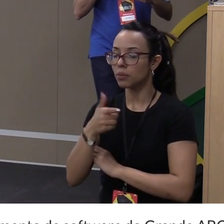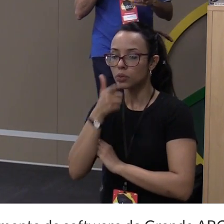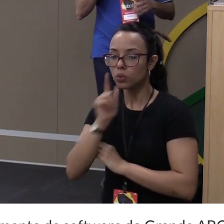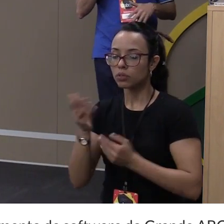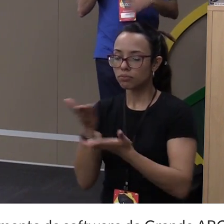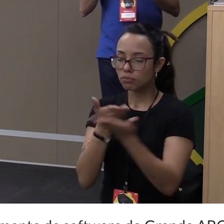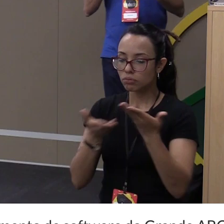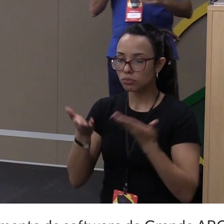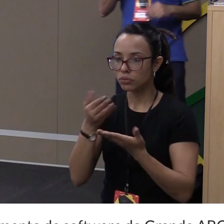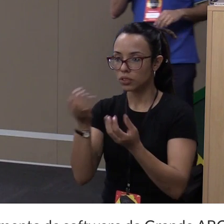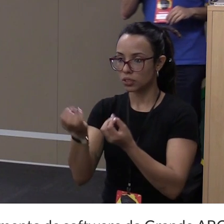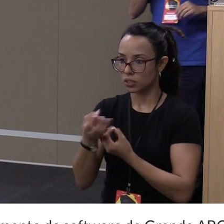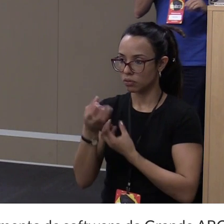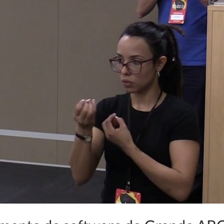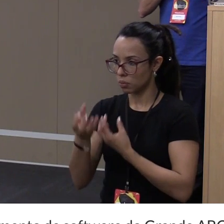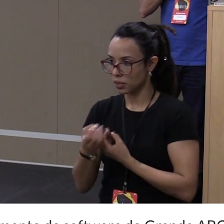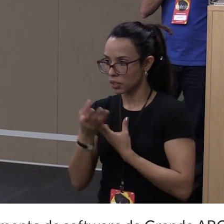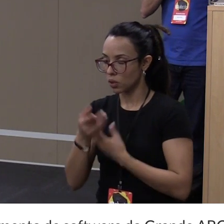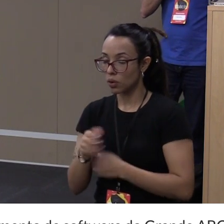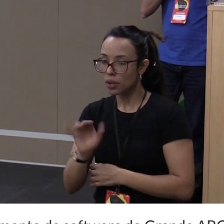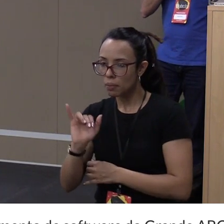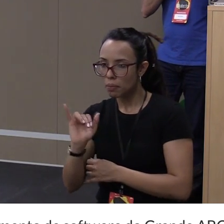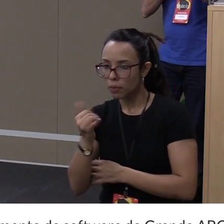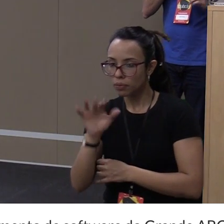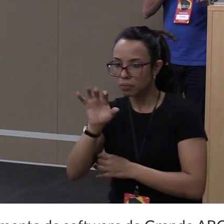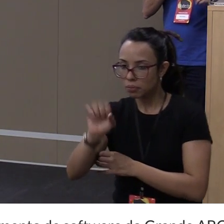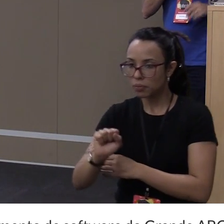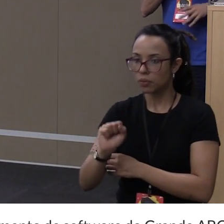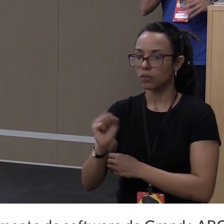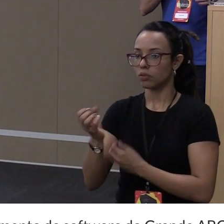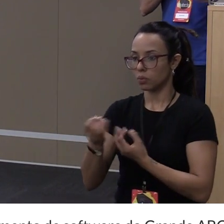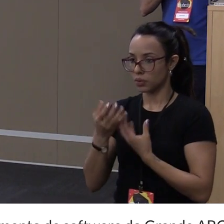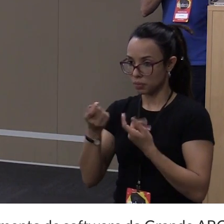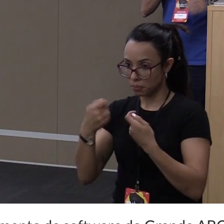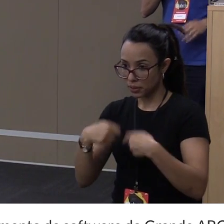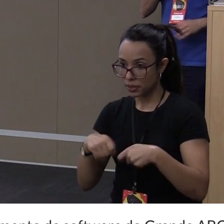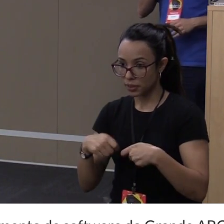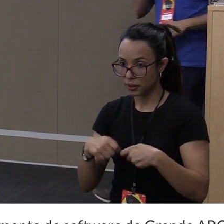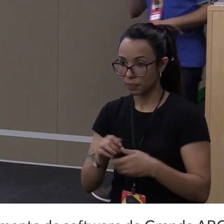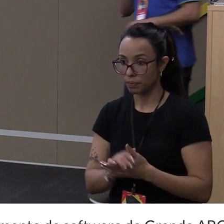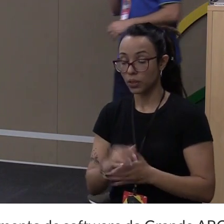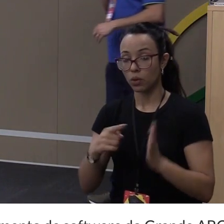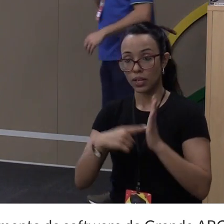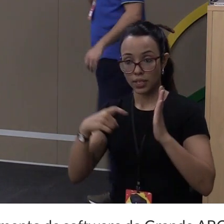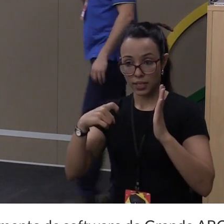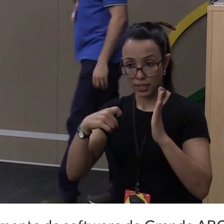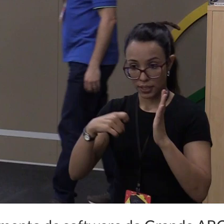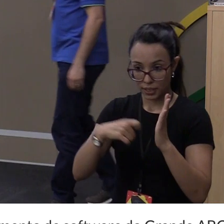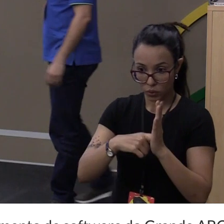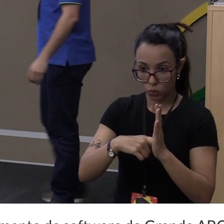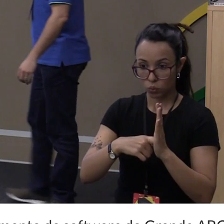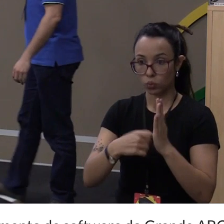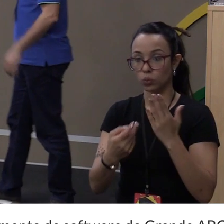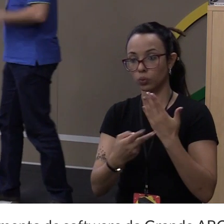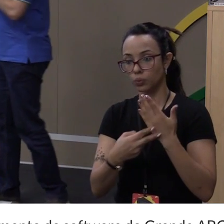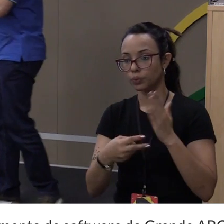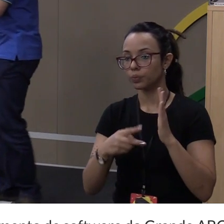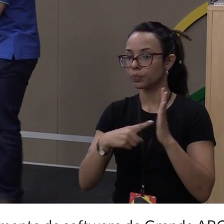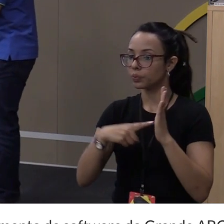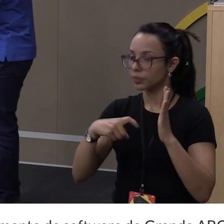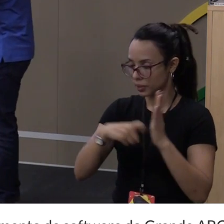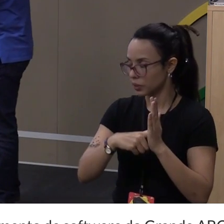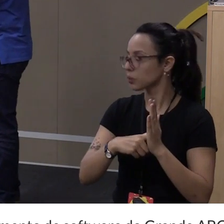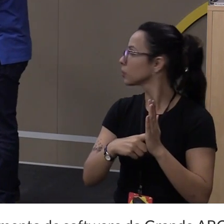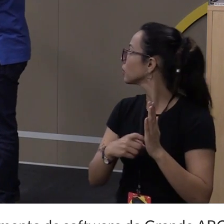as informações e retornar as informações que você precisa. Então, eu executo aqui. Se der para ler,